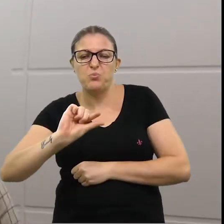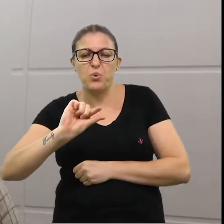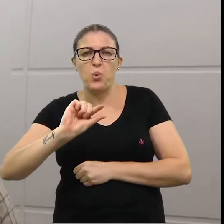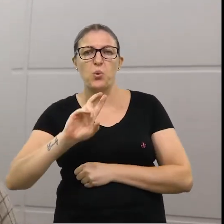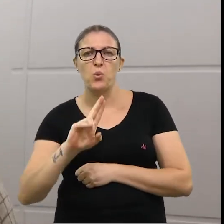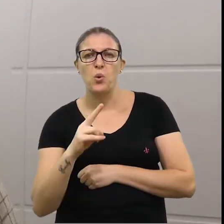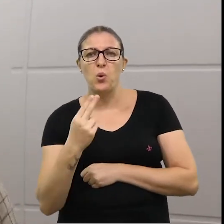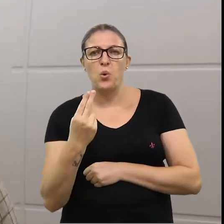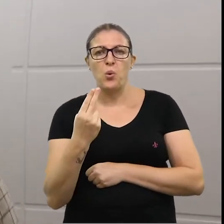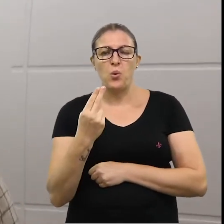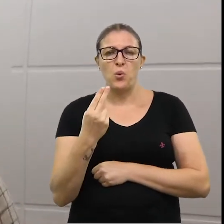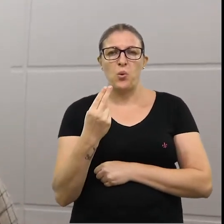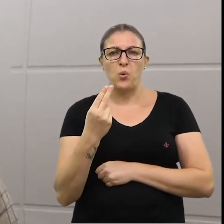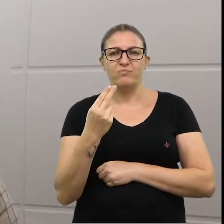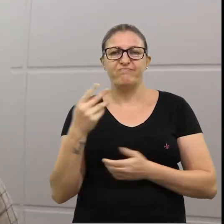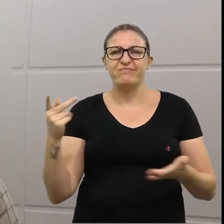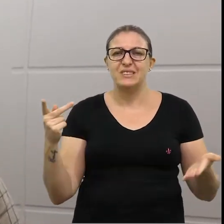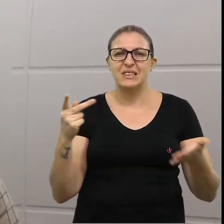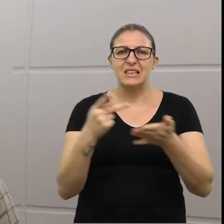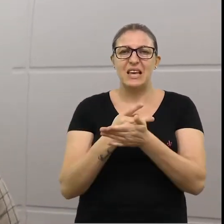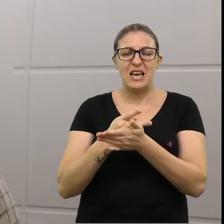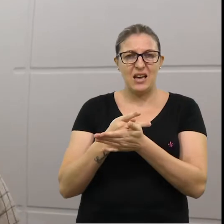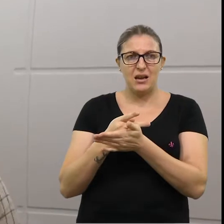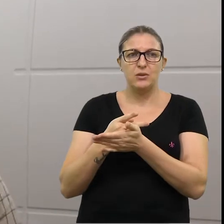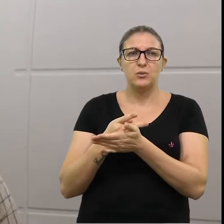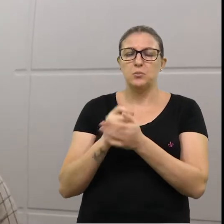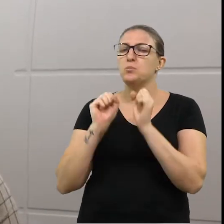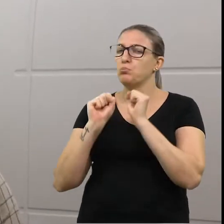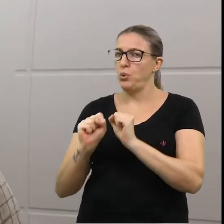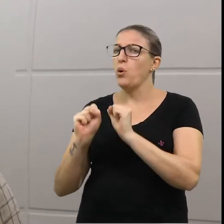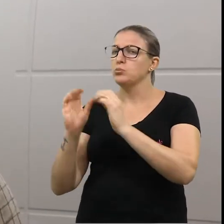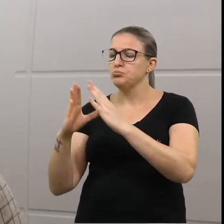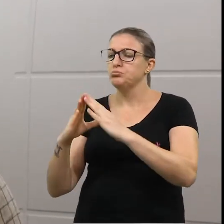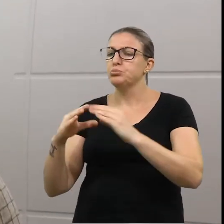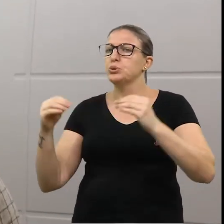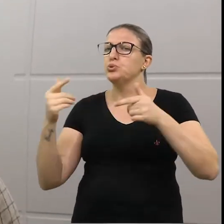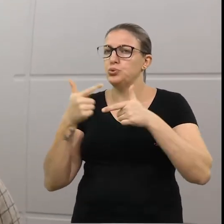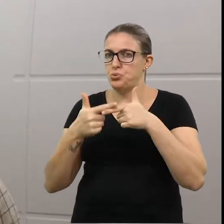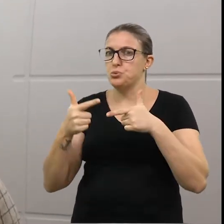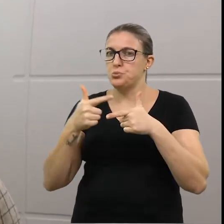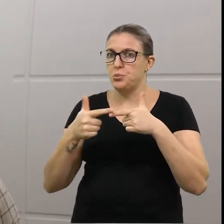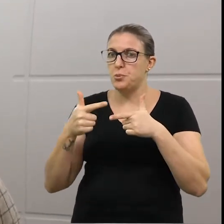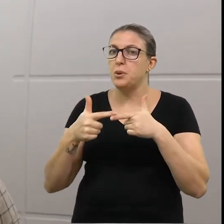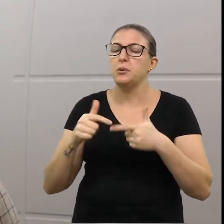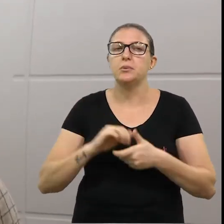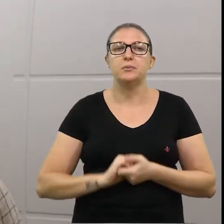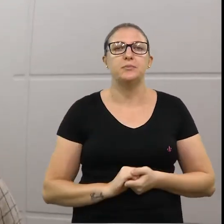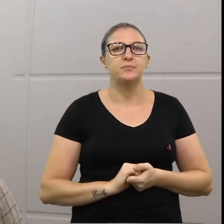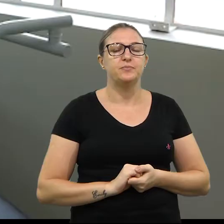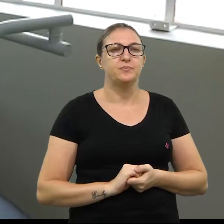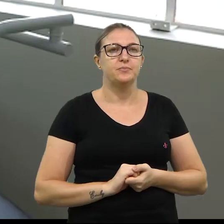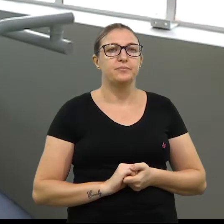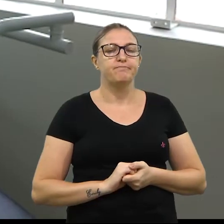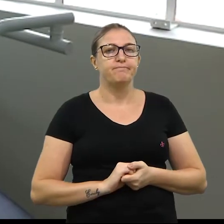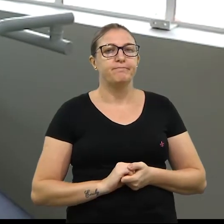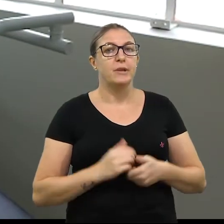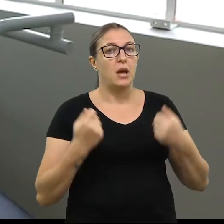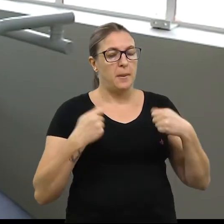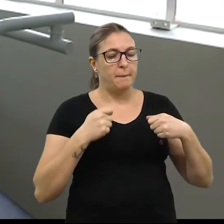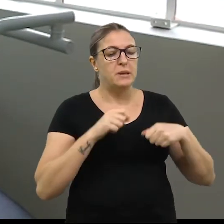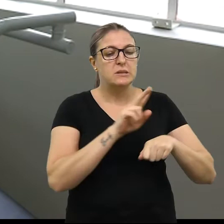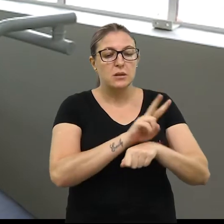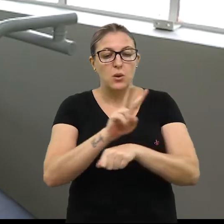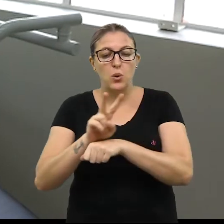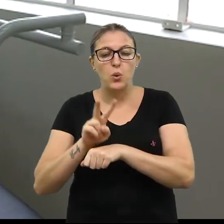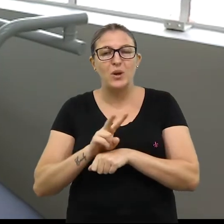forma escassa, ou até mesmo de forma excessiva, pode trazer prejuízos para o paciente. Além de